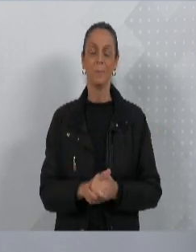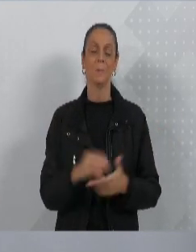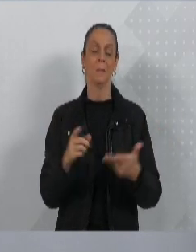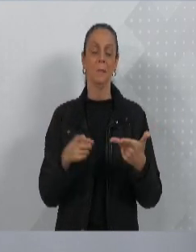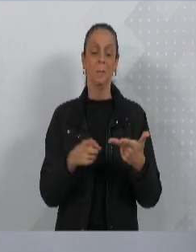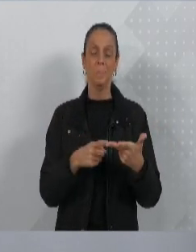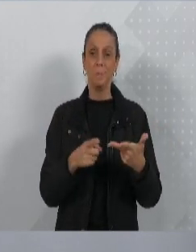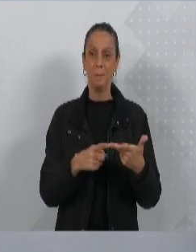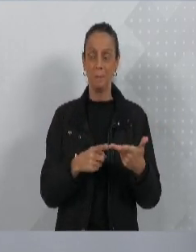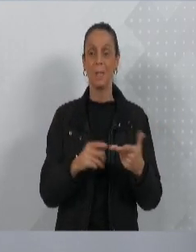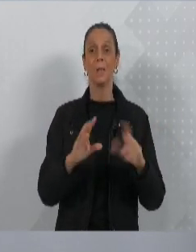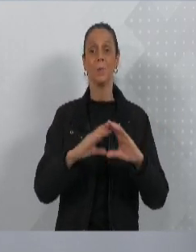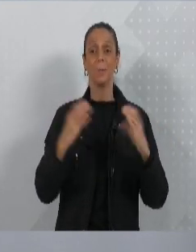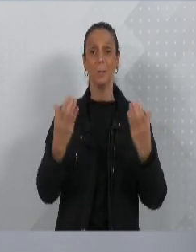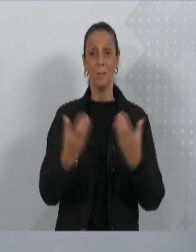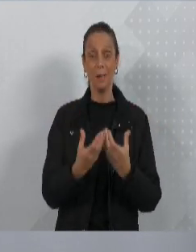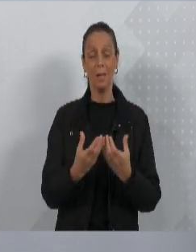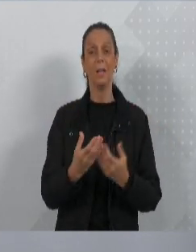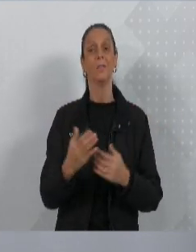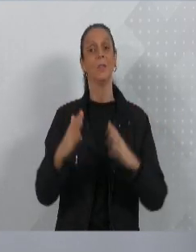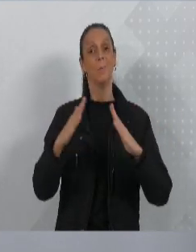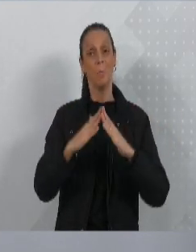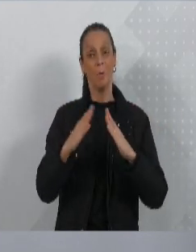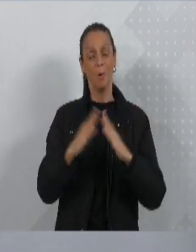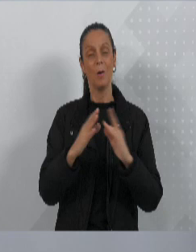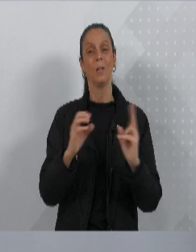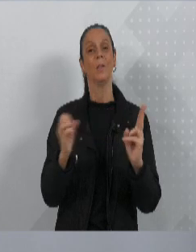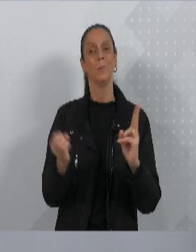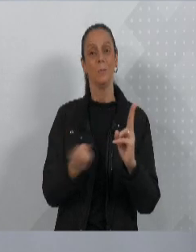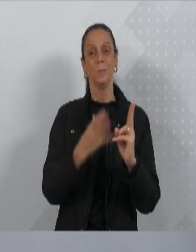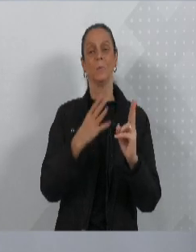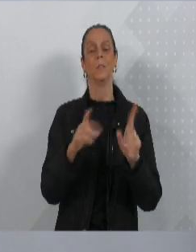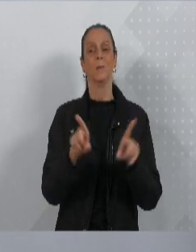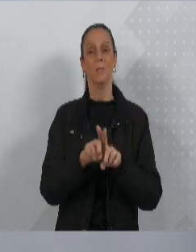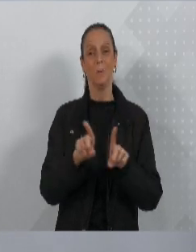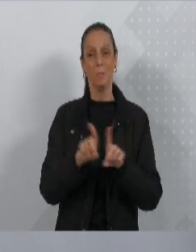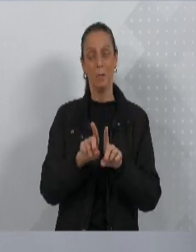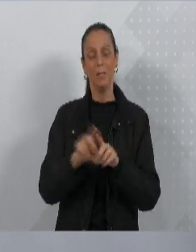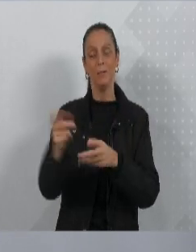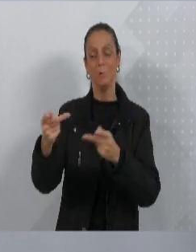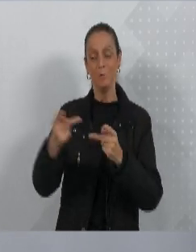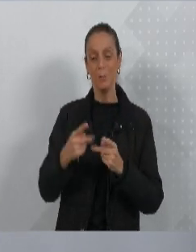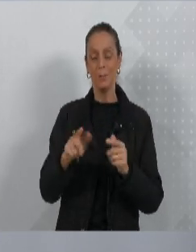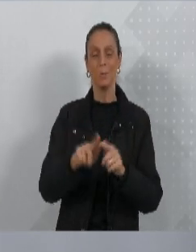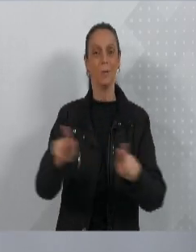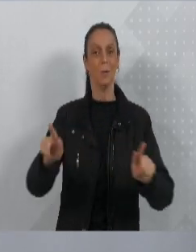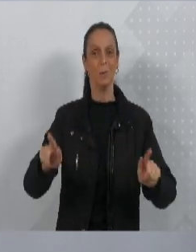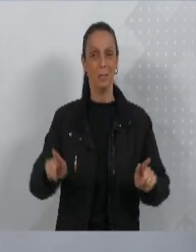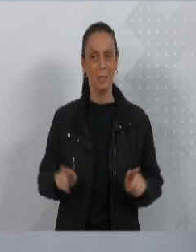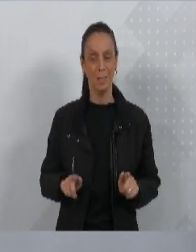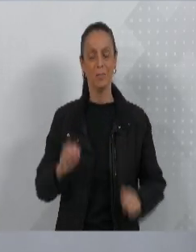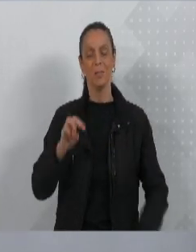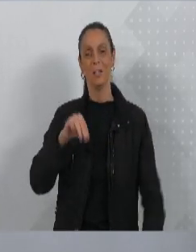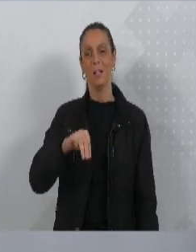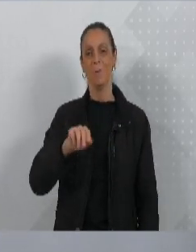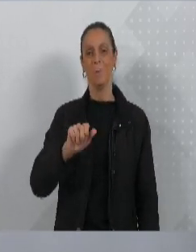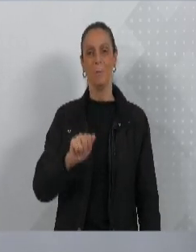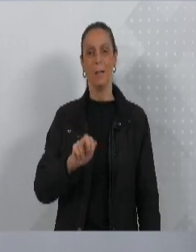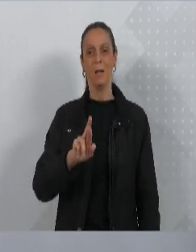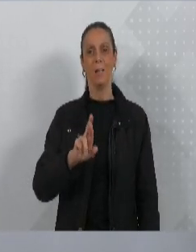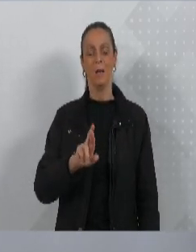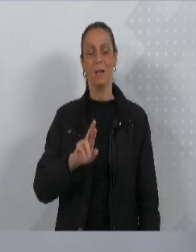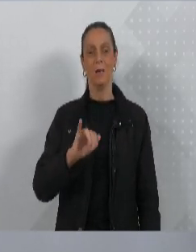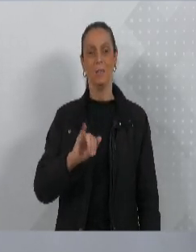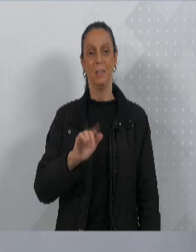demandas da comunidade da Vila Itopava, que foram trazidas no nosso gabinete, pela nossa amiga Marilene Bambinete. Nós